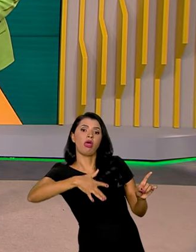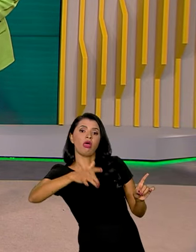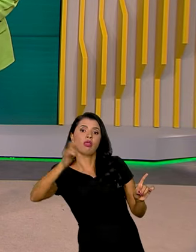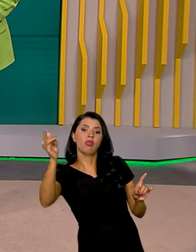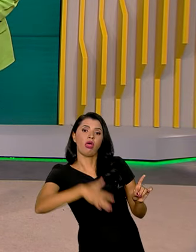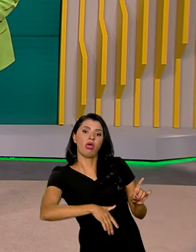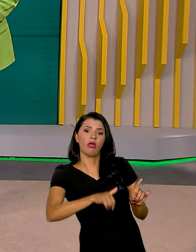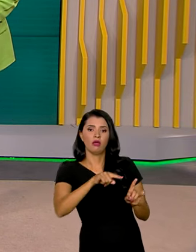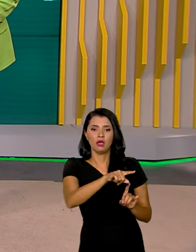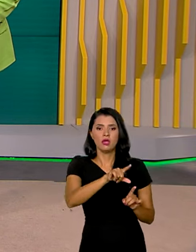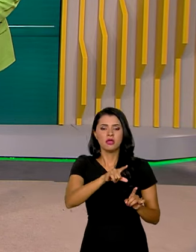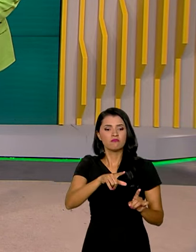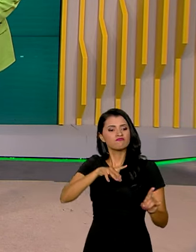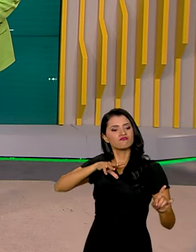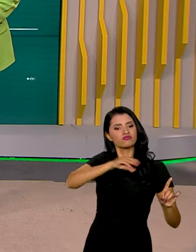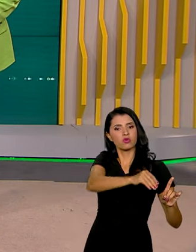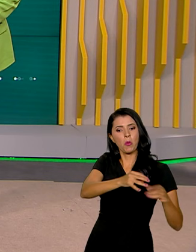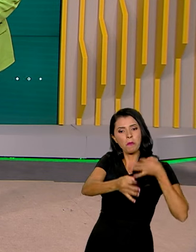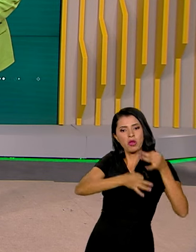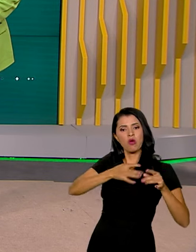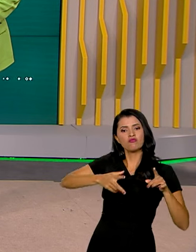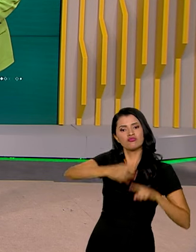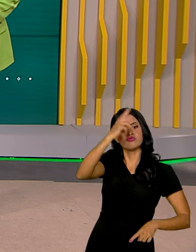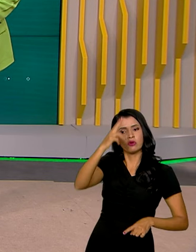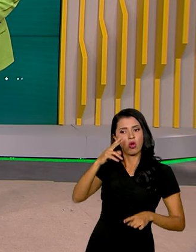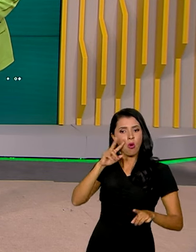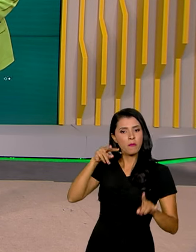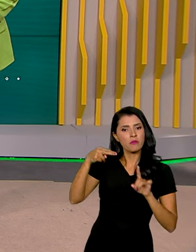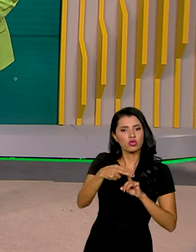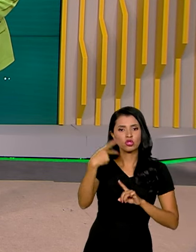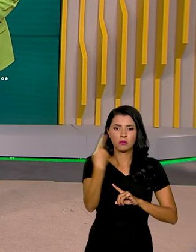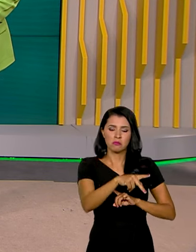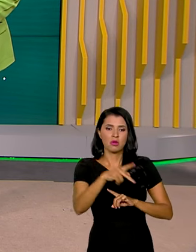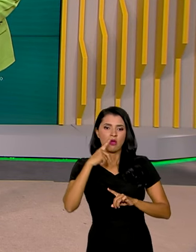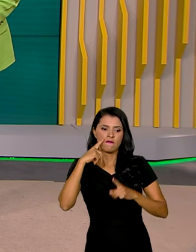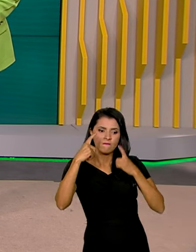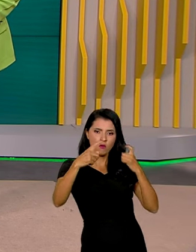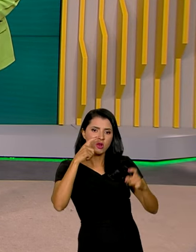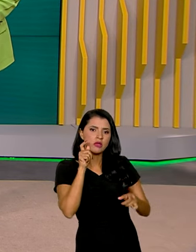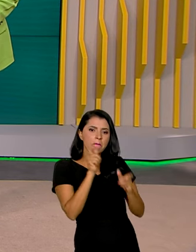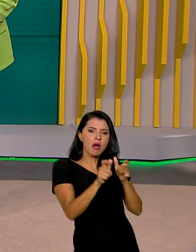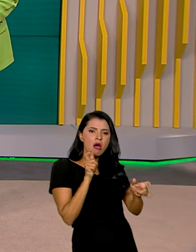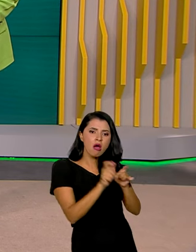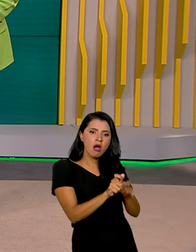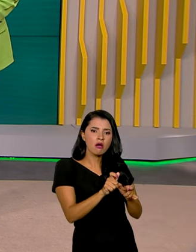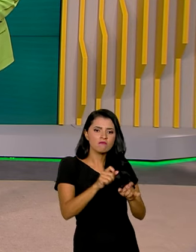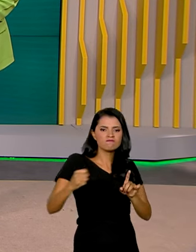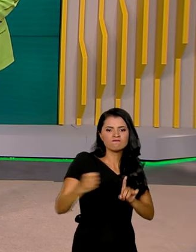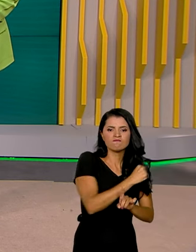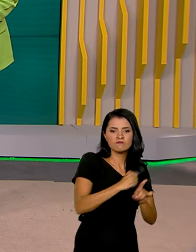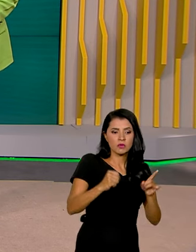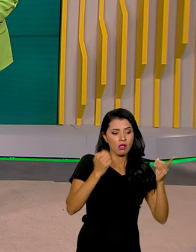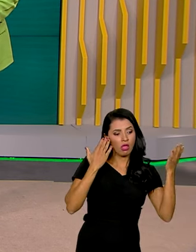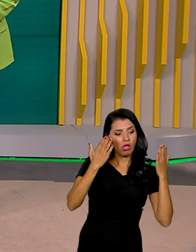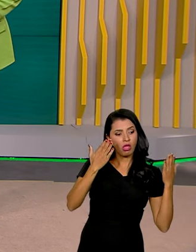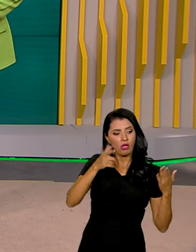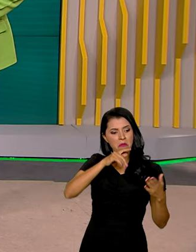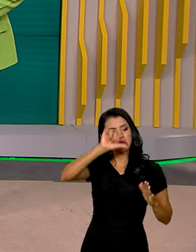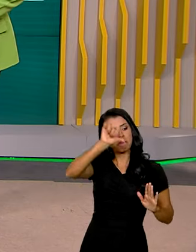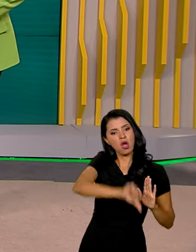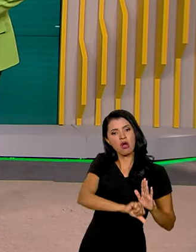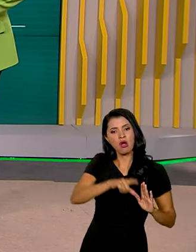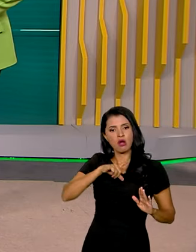impedir que elas manifestem opiniões e pontos de vista, praticar violência verbal, física, psicológica, moral,